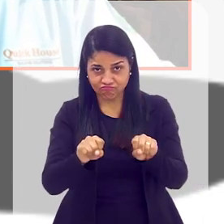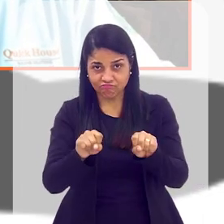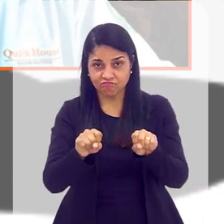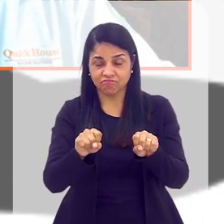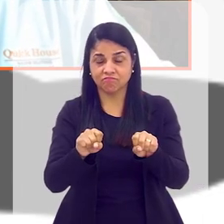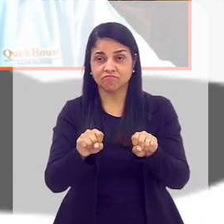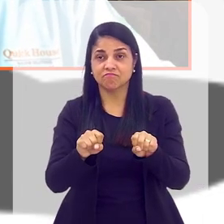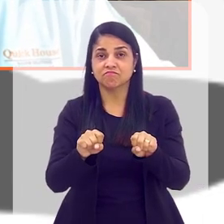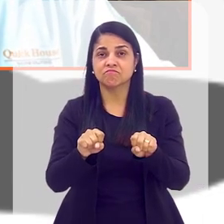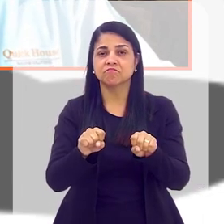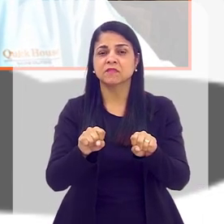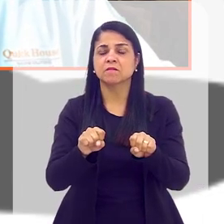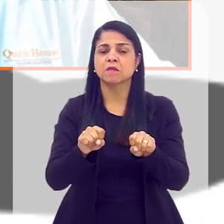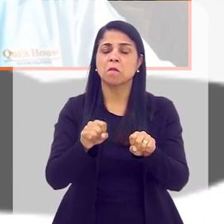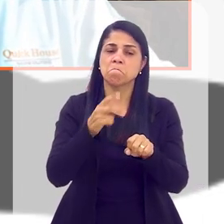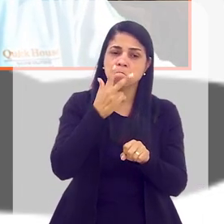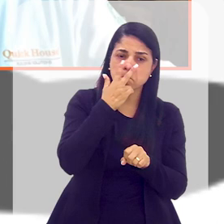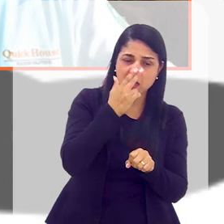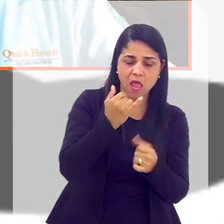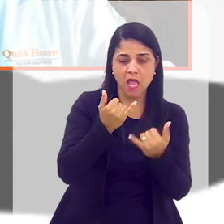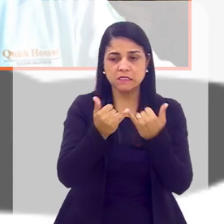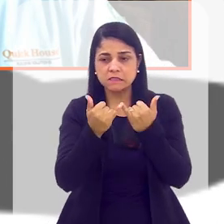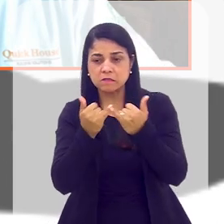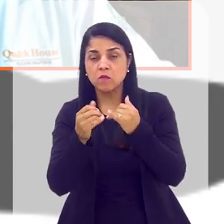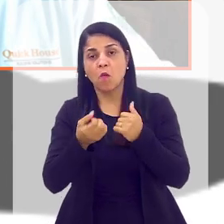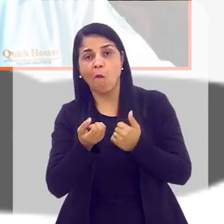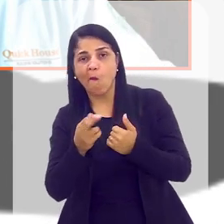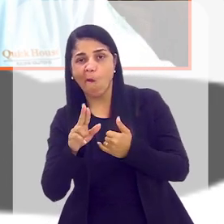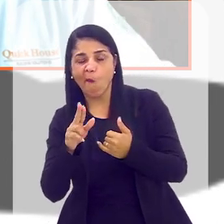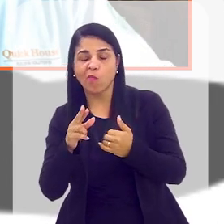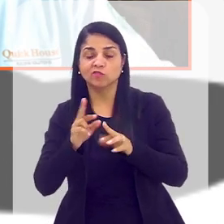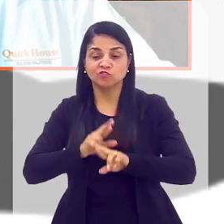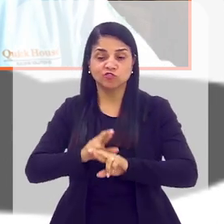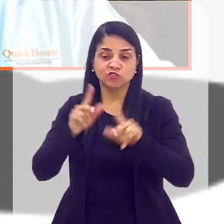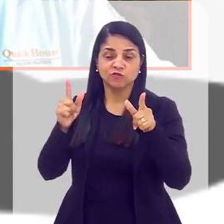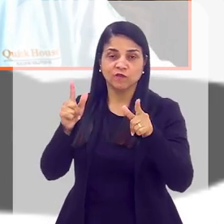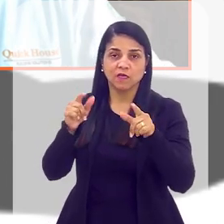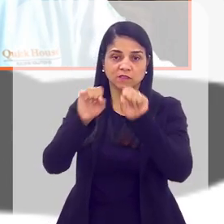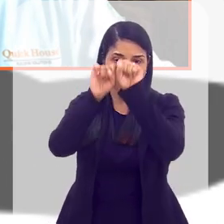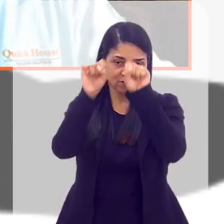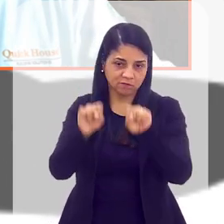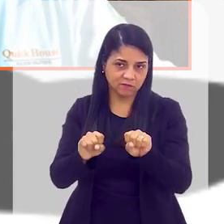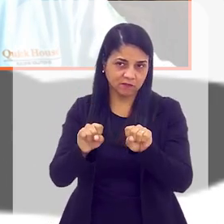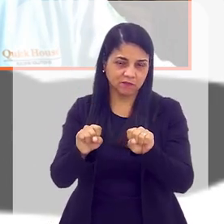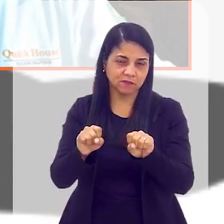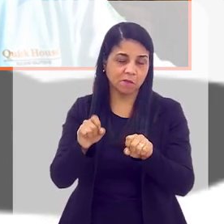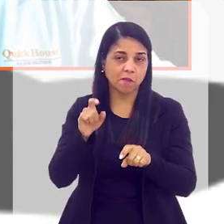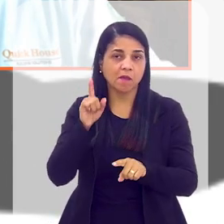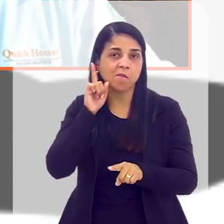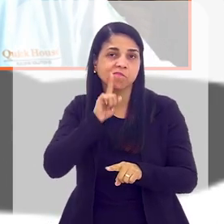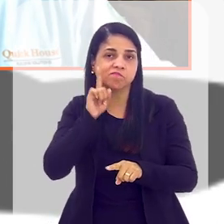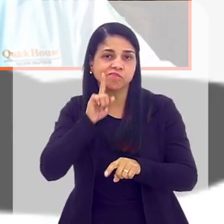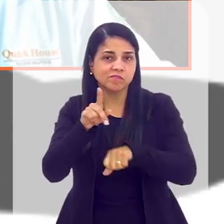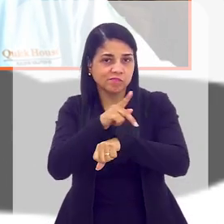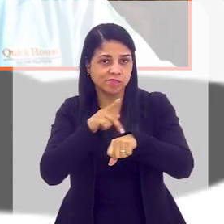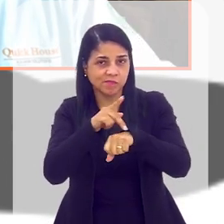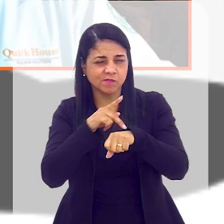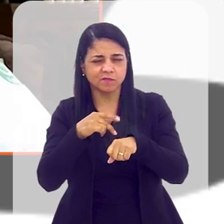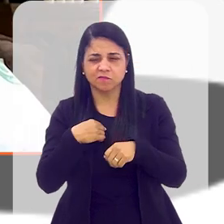e em que esse sistema se diferencia da construção americana que quando você fala me soa parecido?